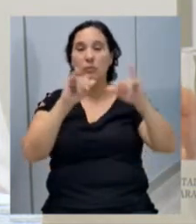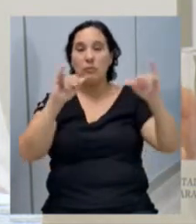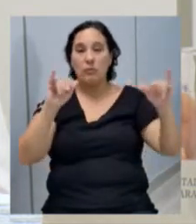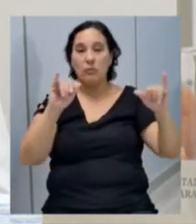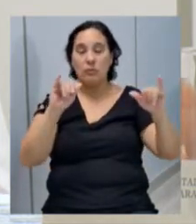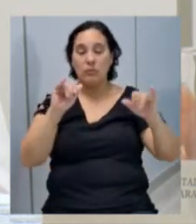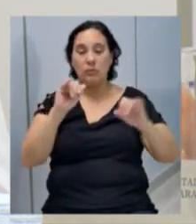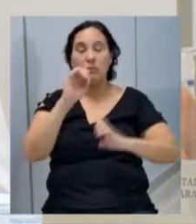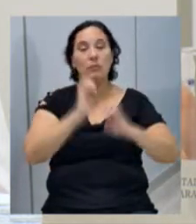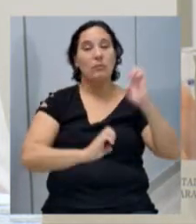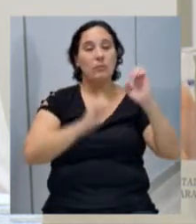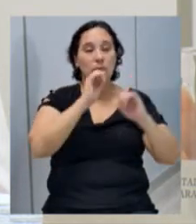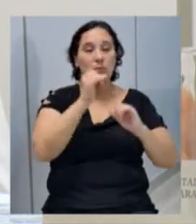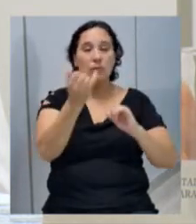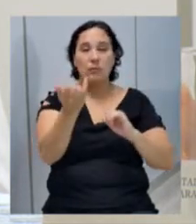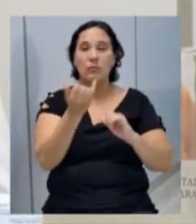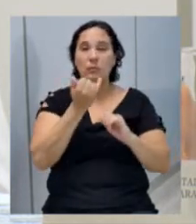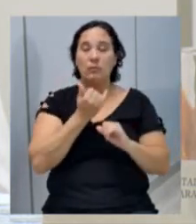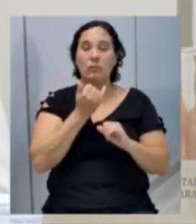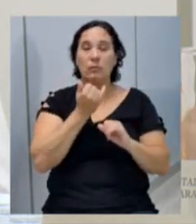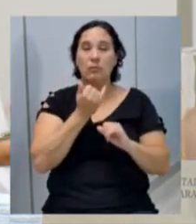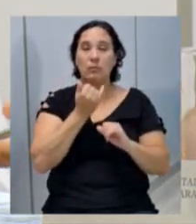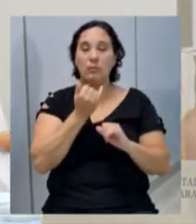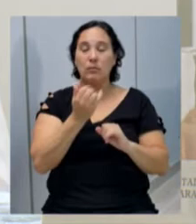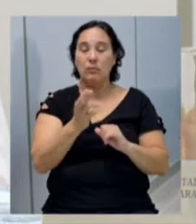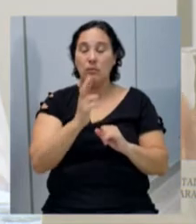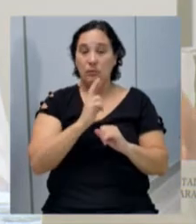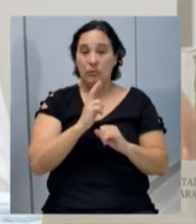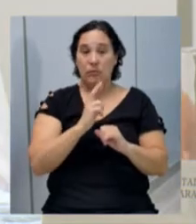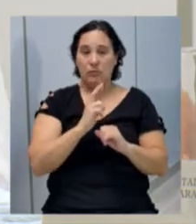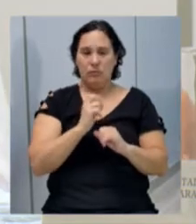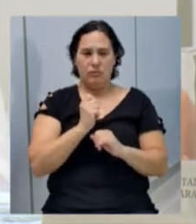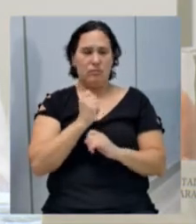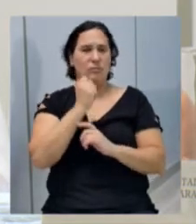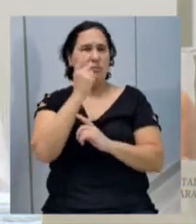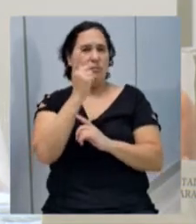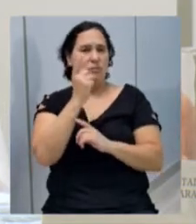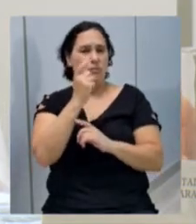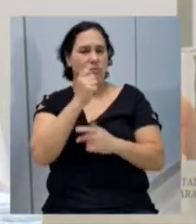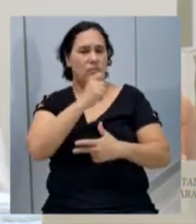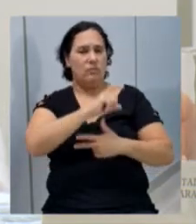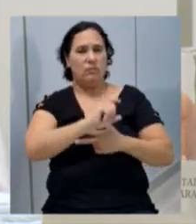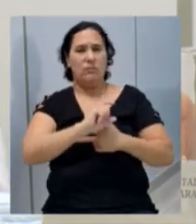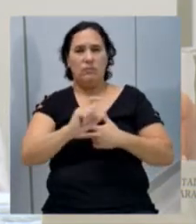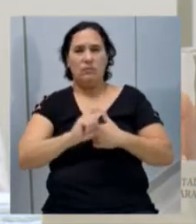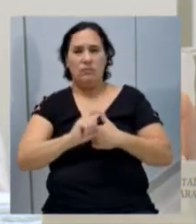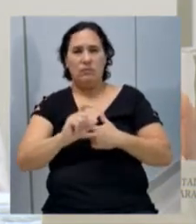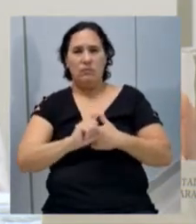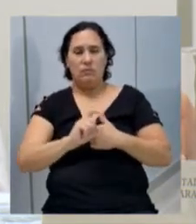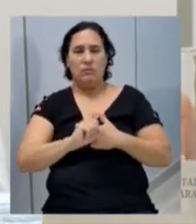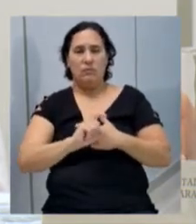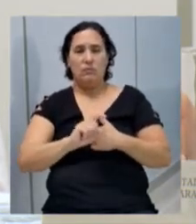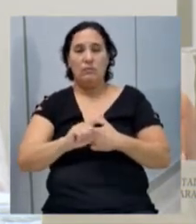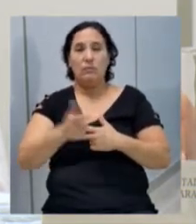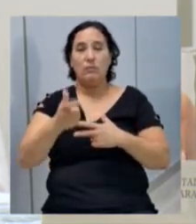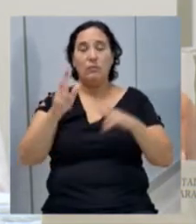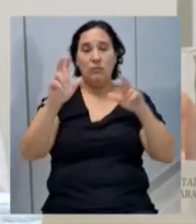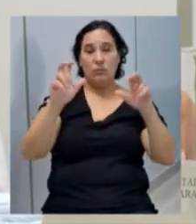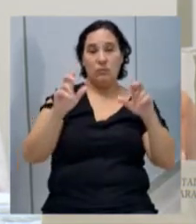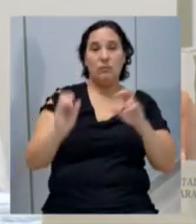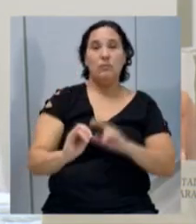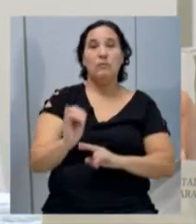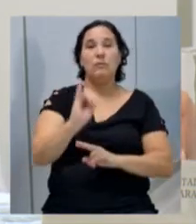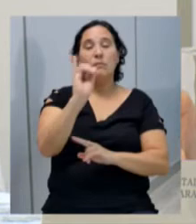A Iguaçu informou, respondeu que causa estranheza que o poder legislativo, tendo tantos outros assuntos